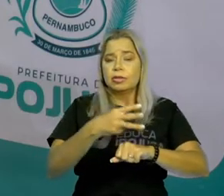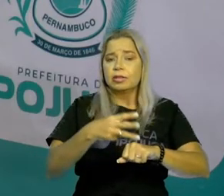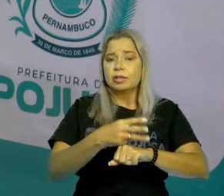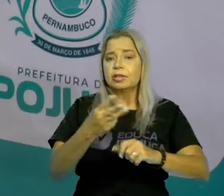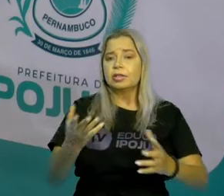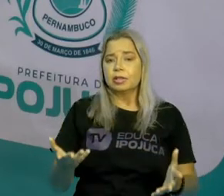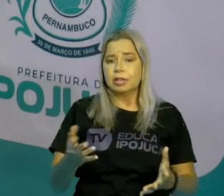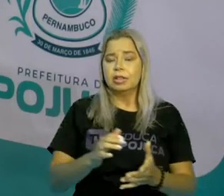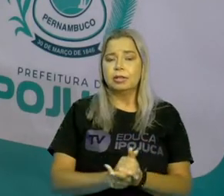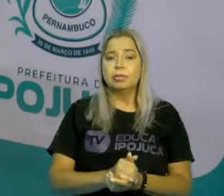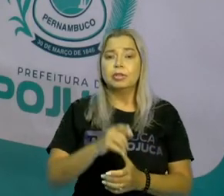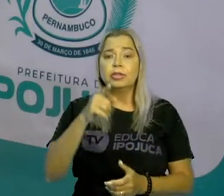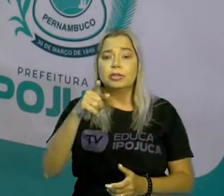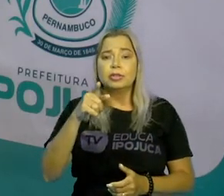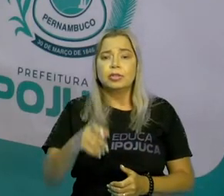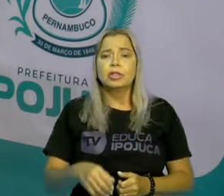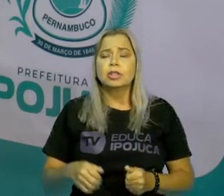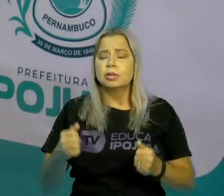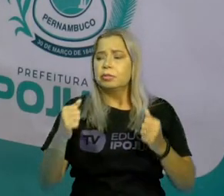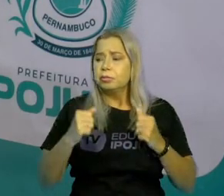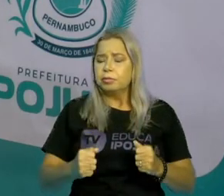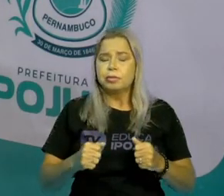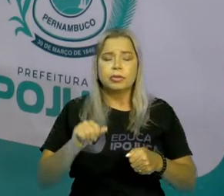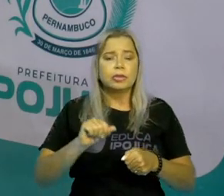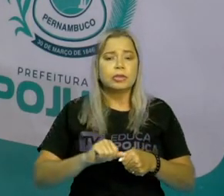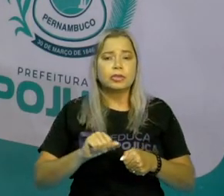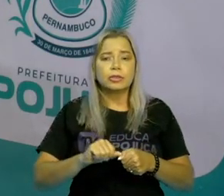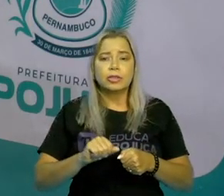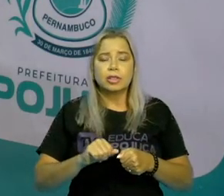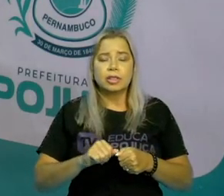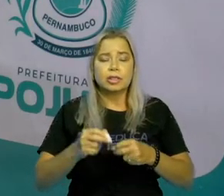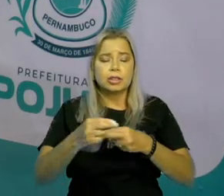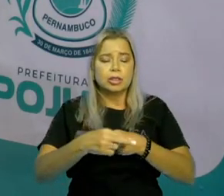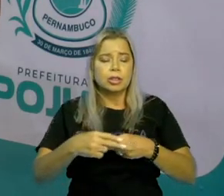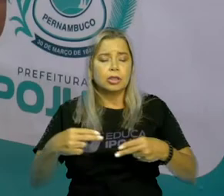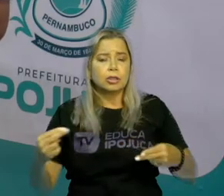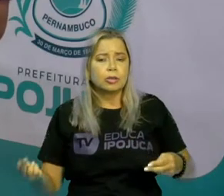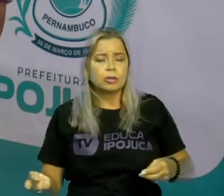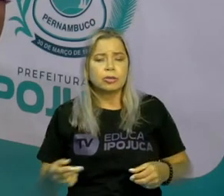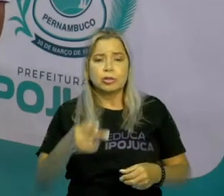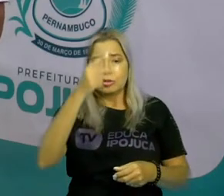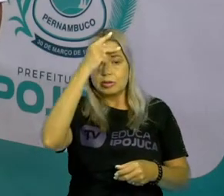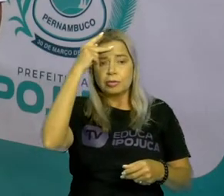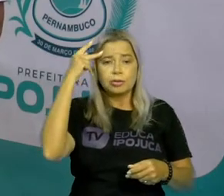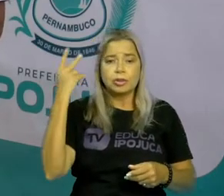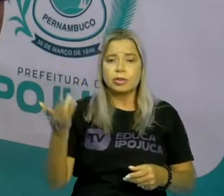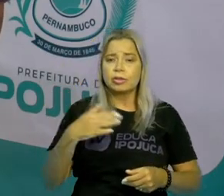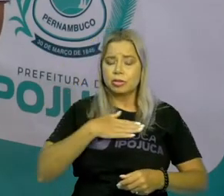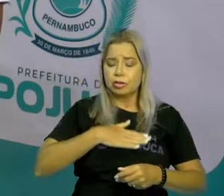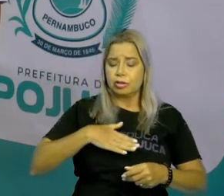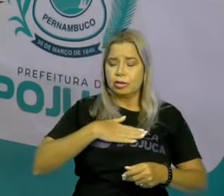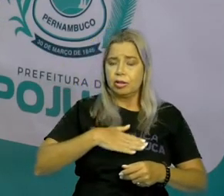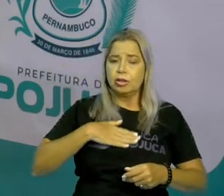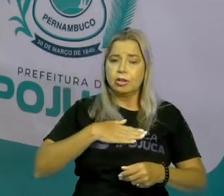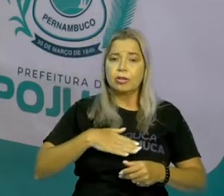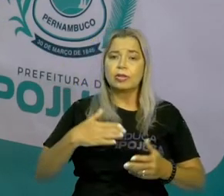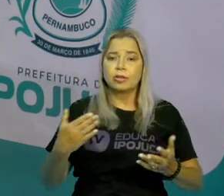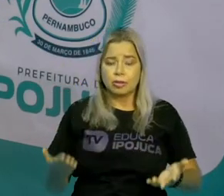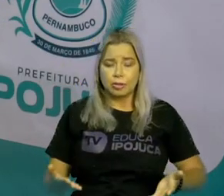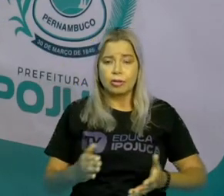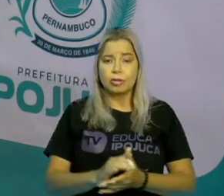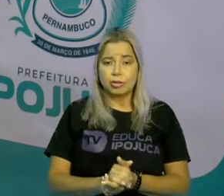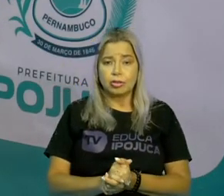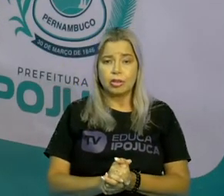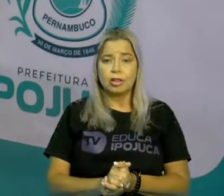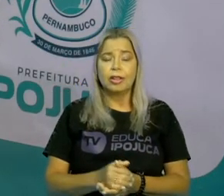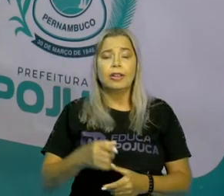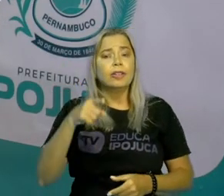com as pessoas que você gosta, que estão no seu entorno. Criar publicações pra que você possa fazer no dia a dia. Por que não? Você também não poderia